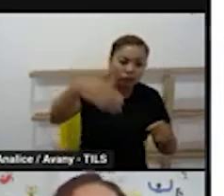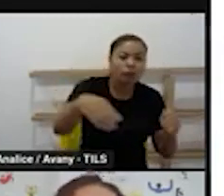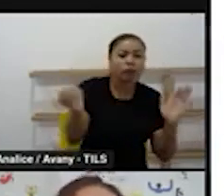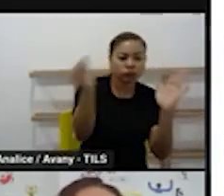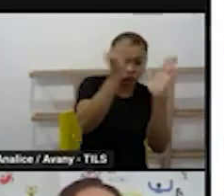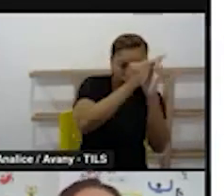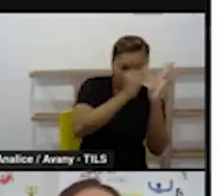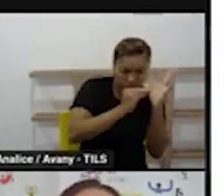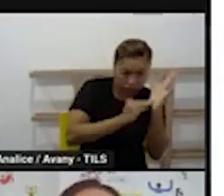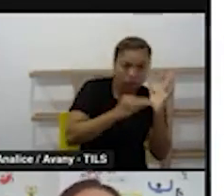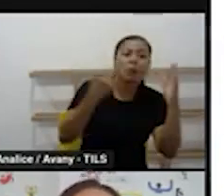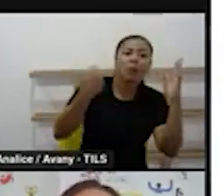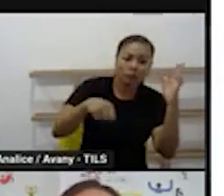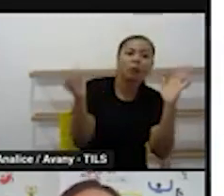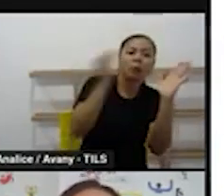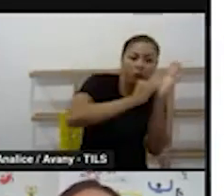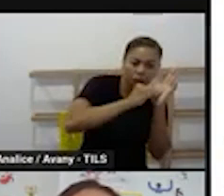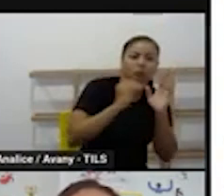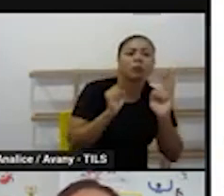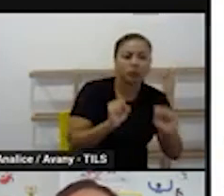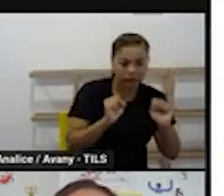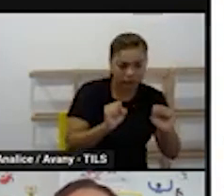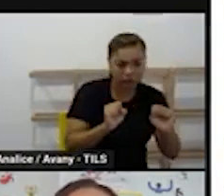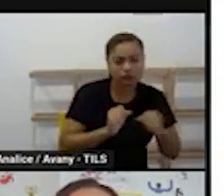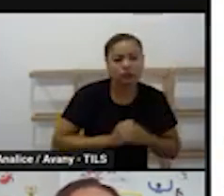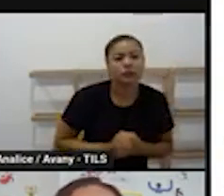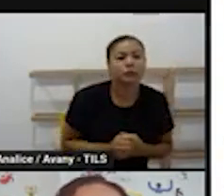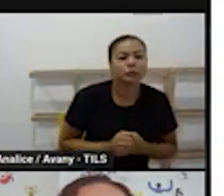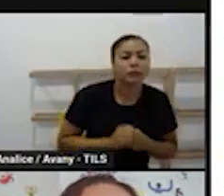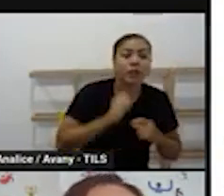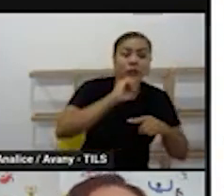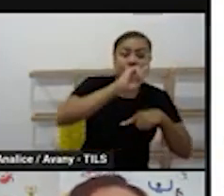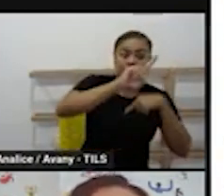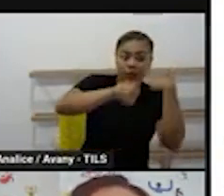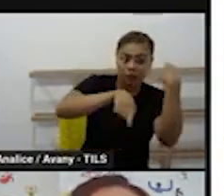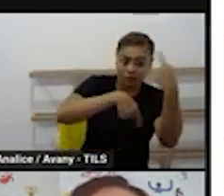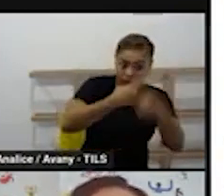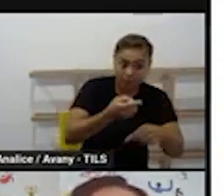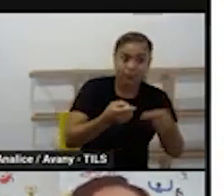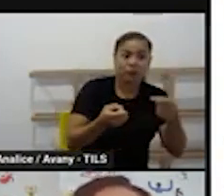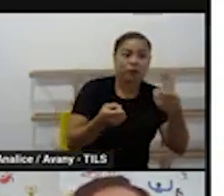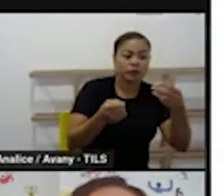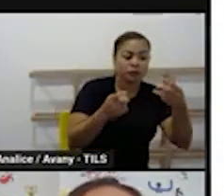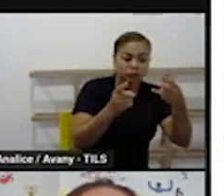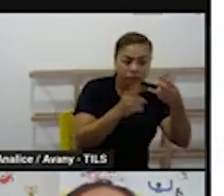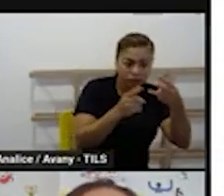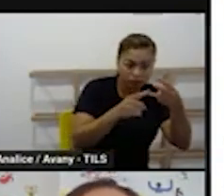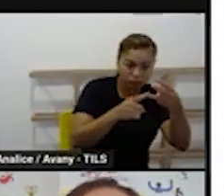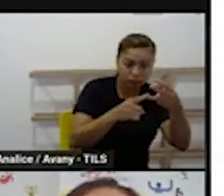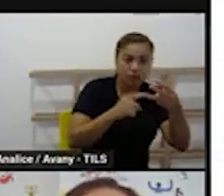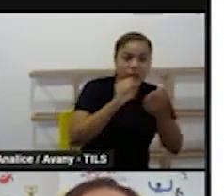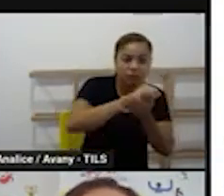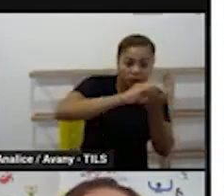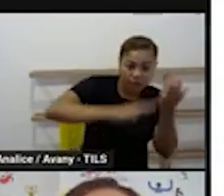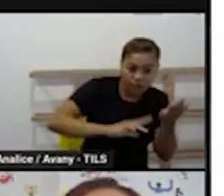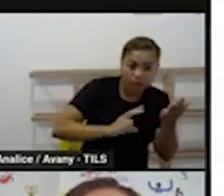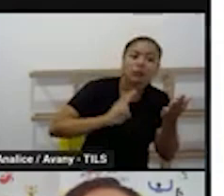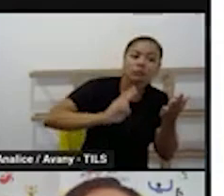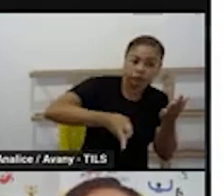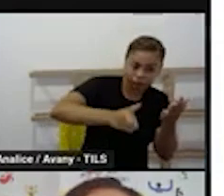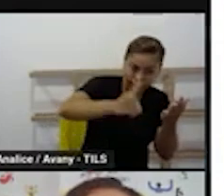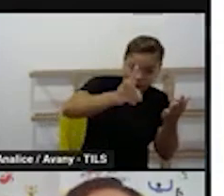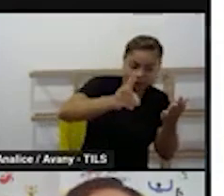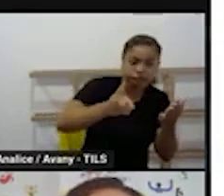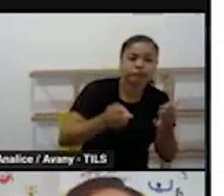desse brincar depois vem atividade permanente que aí pode ser a segunda roda de leitura na terça pode ser